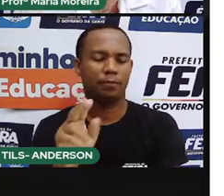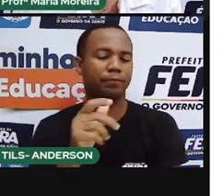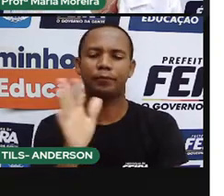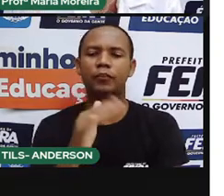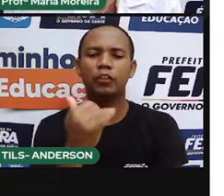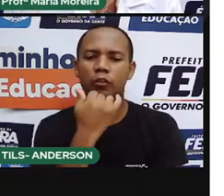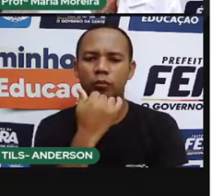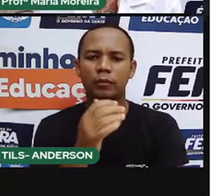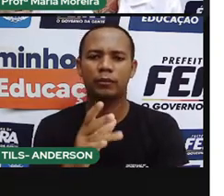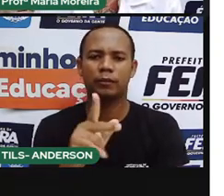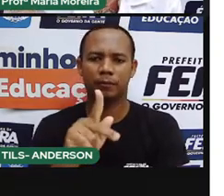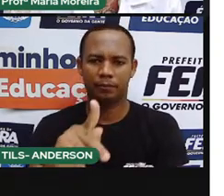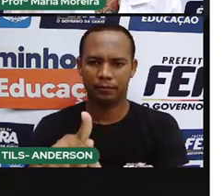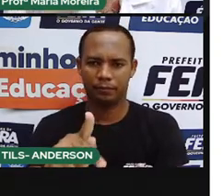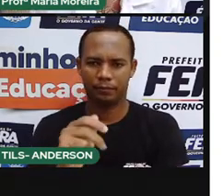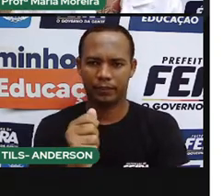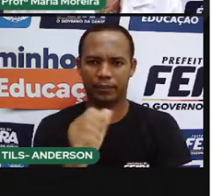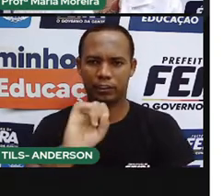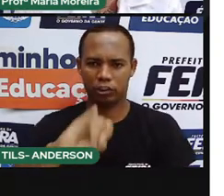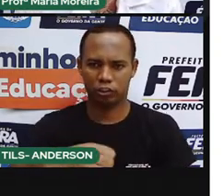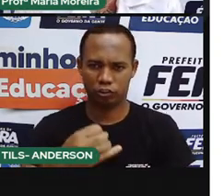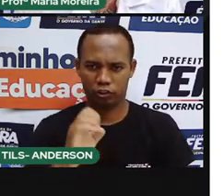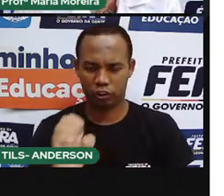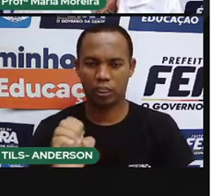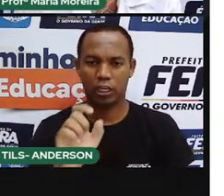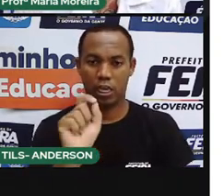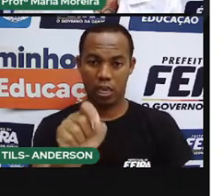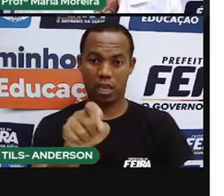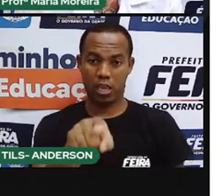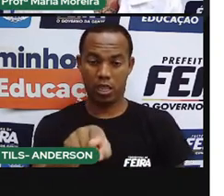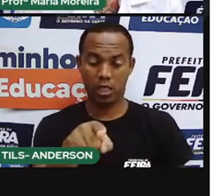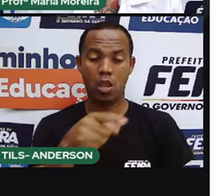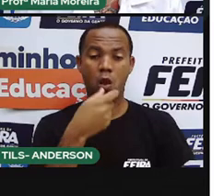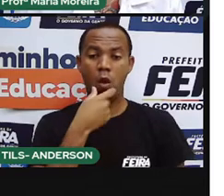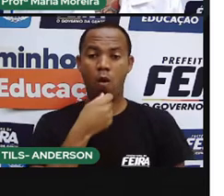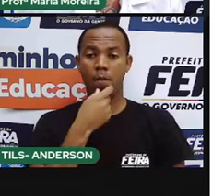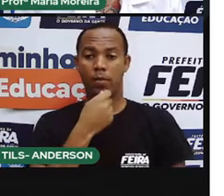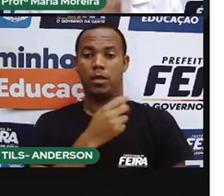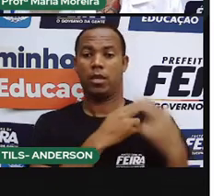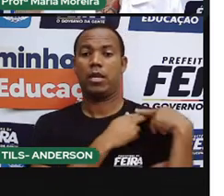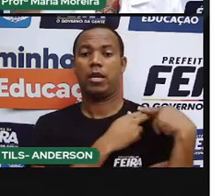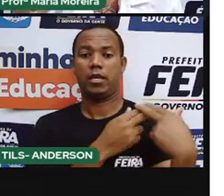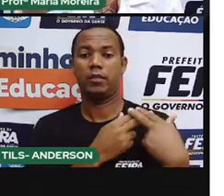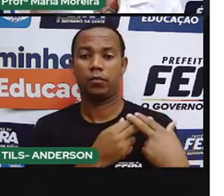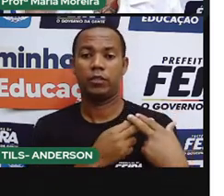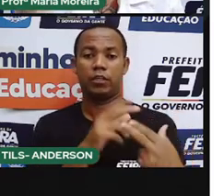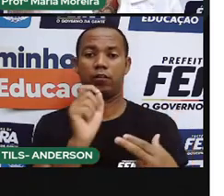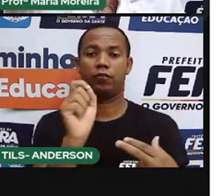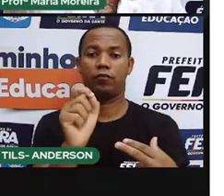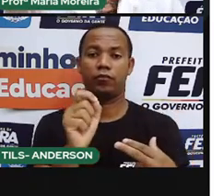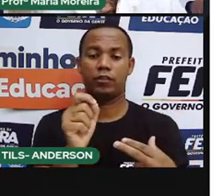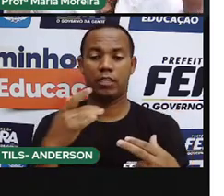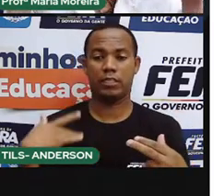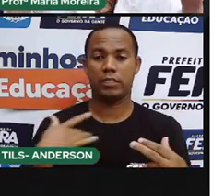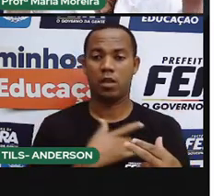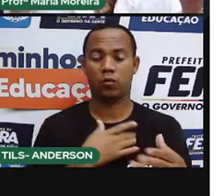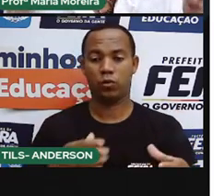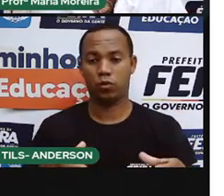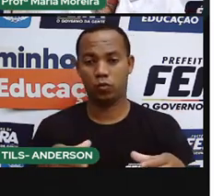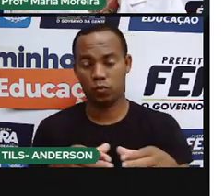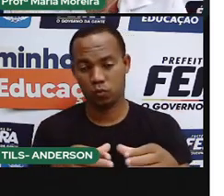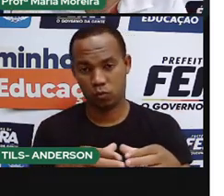espiritual é como um representante espiritual da tribo, né, um representante da religião. Vamos botar assim, bem